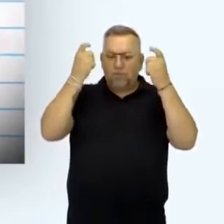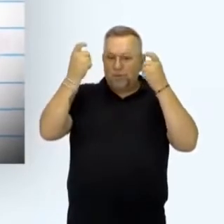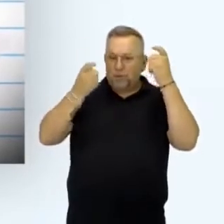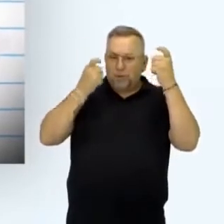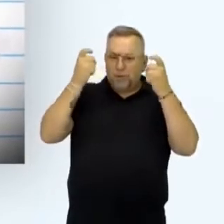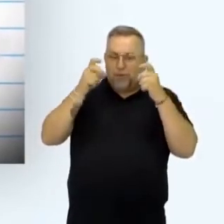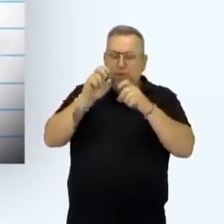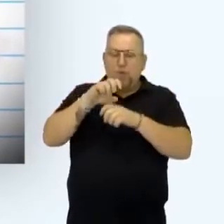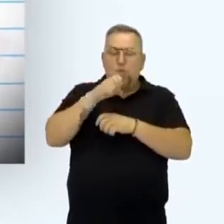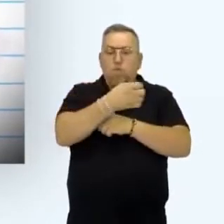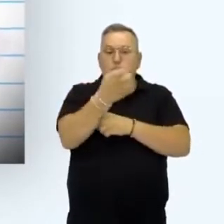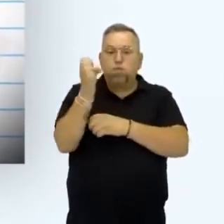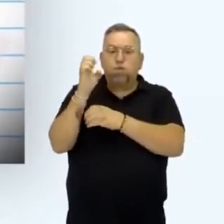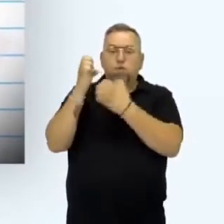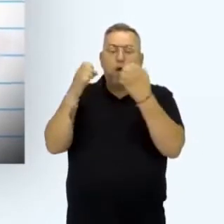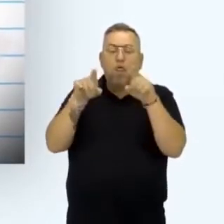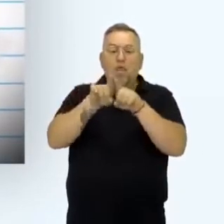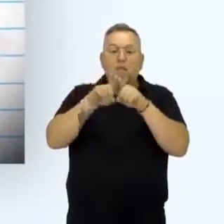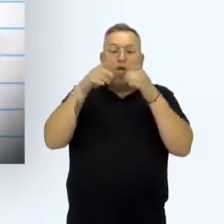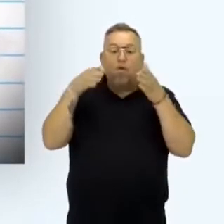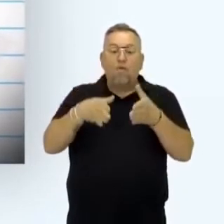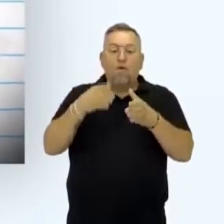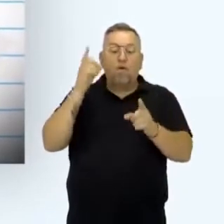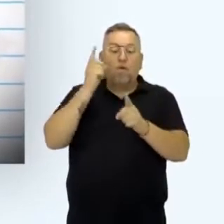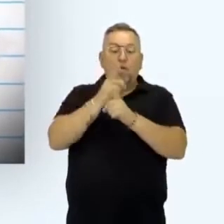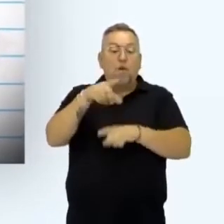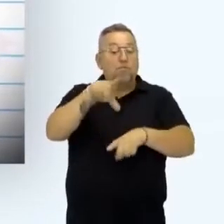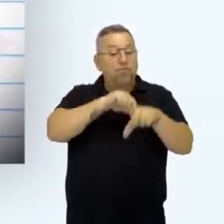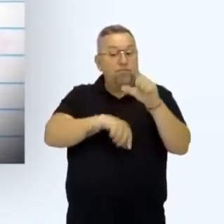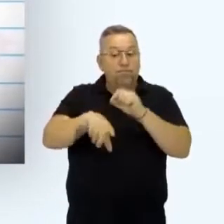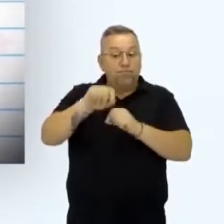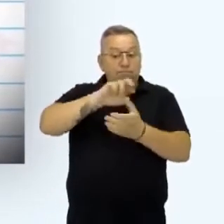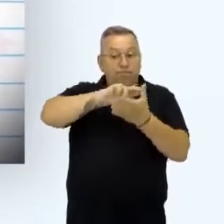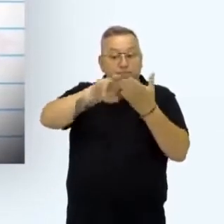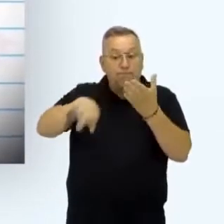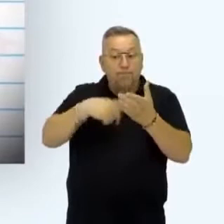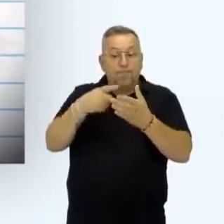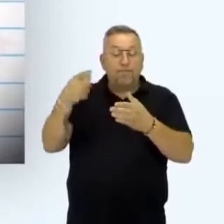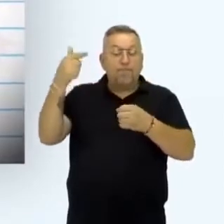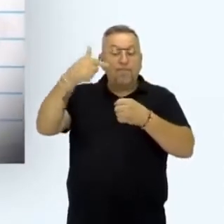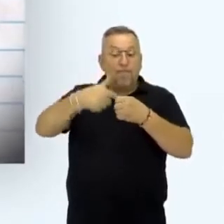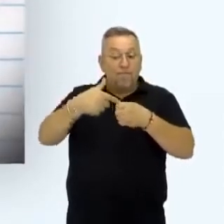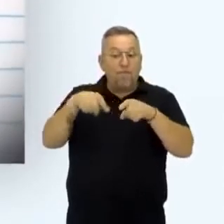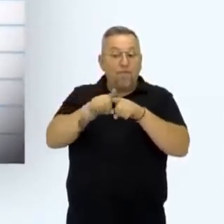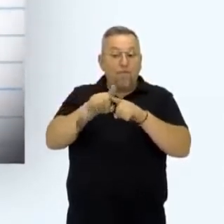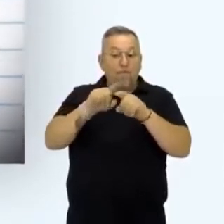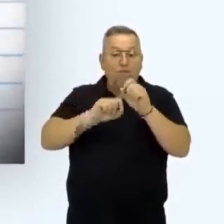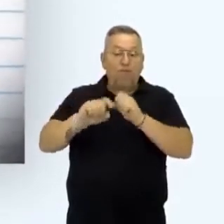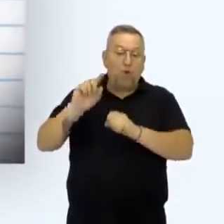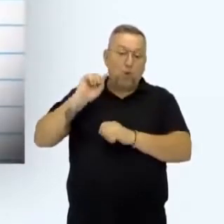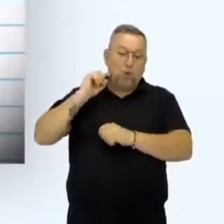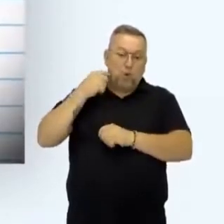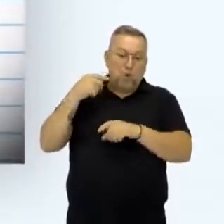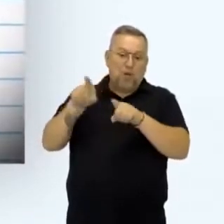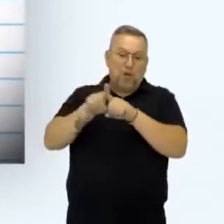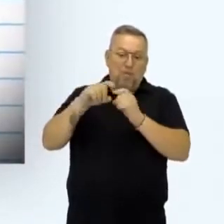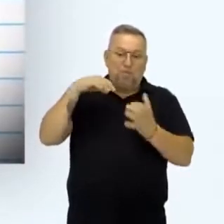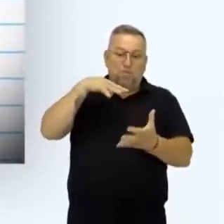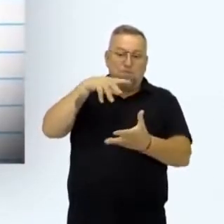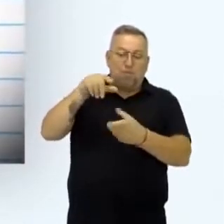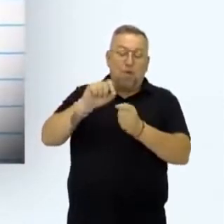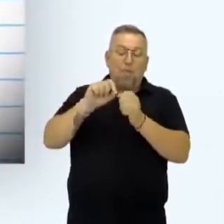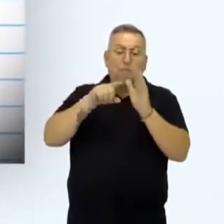ambientais ao redor do globo, aumentou também o foco em encontrar alternativas a esses combustíveis. Afinal de contas, além de poluírem o meio ambiente,